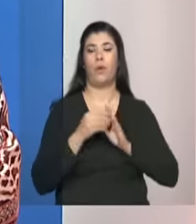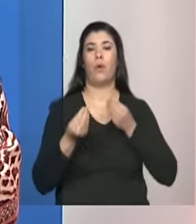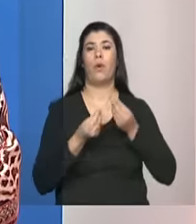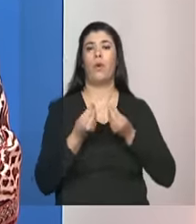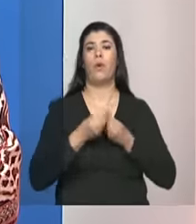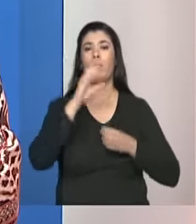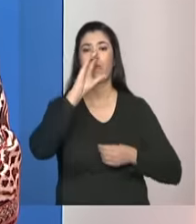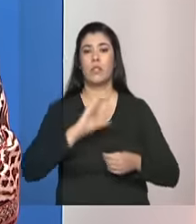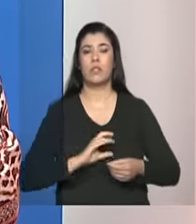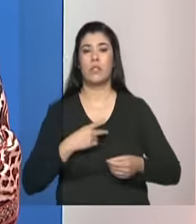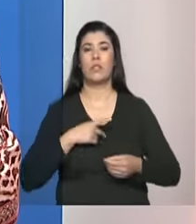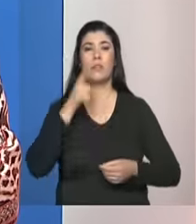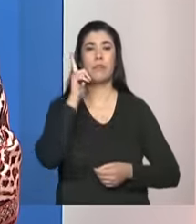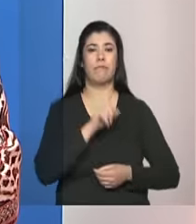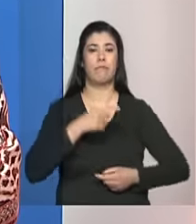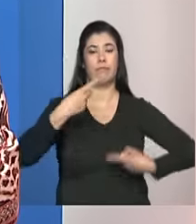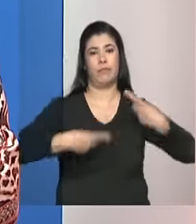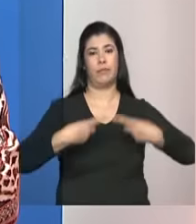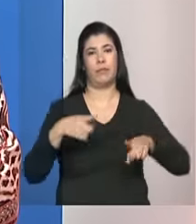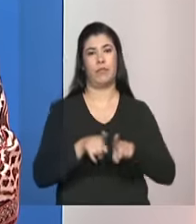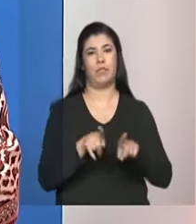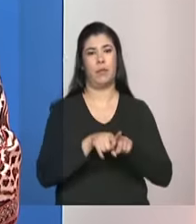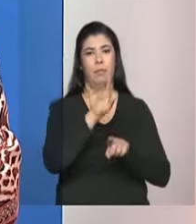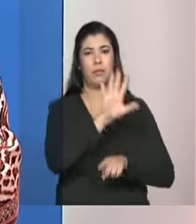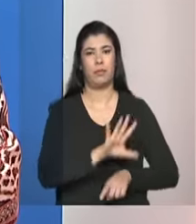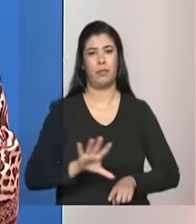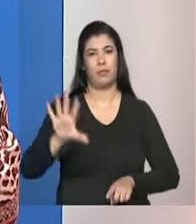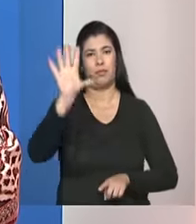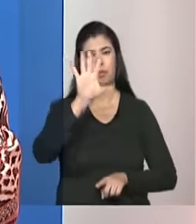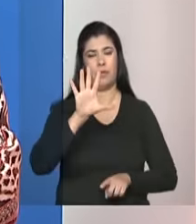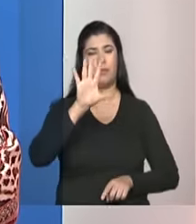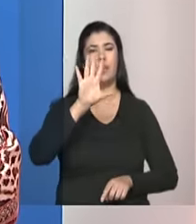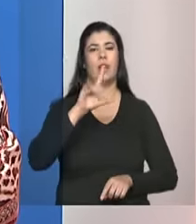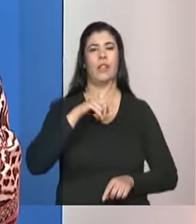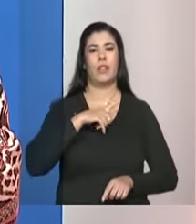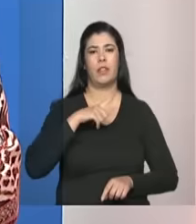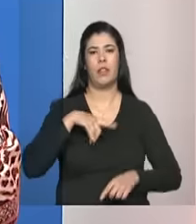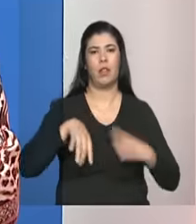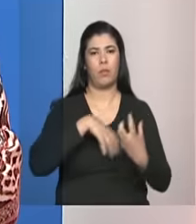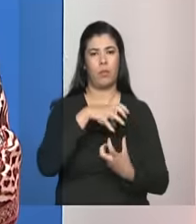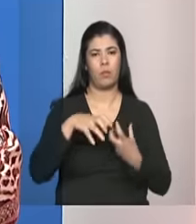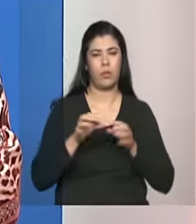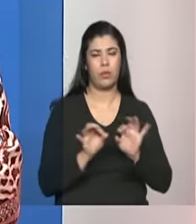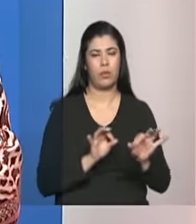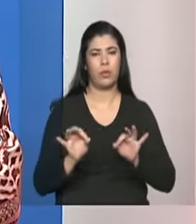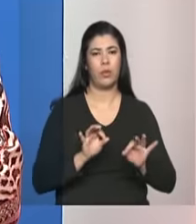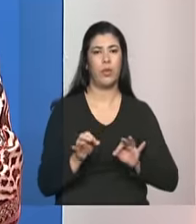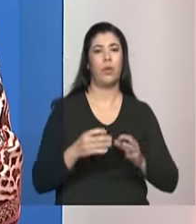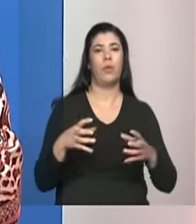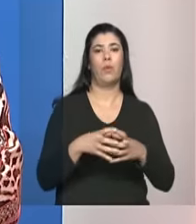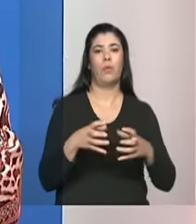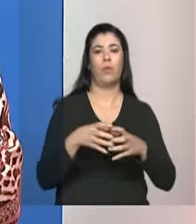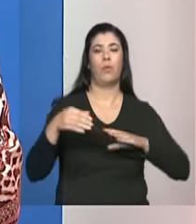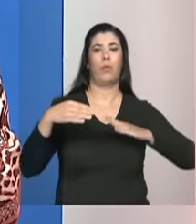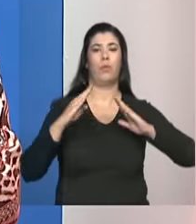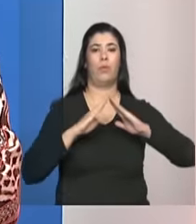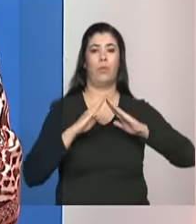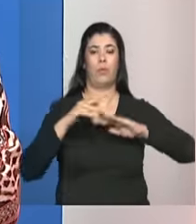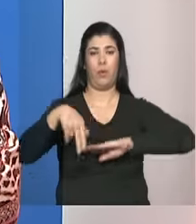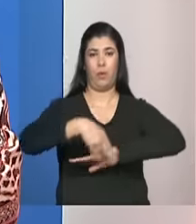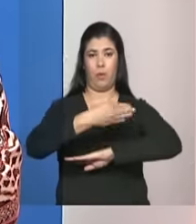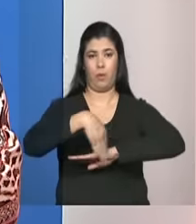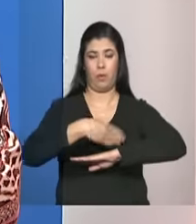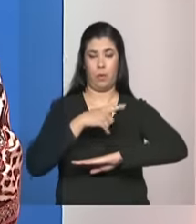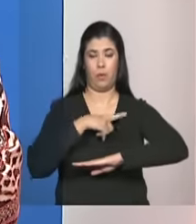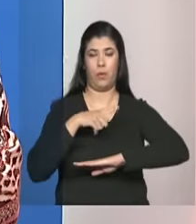essa política. O Movimento Nacional da Pessoa para a População em situação de rua foi muito atuante na elaboração dessa política